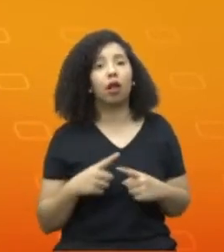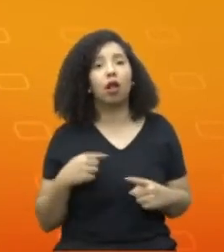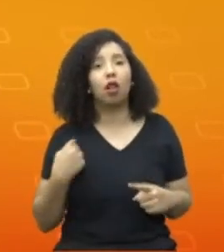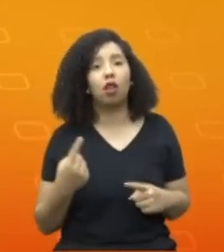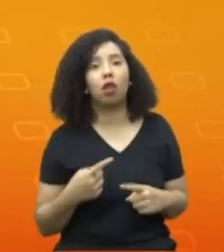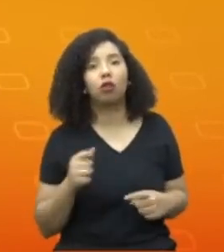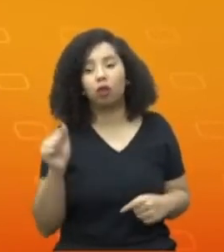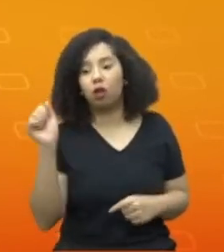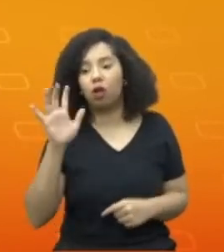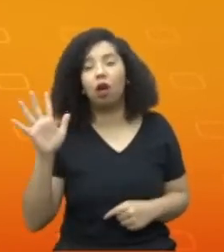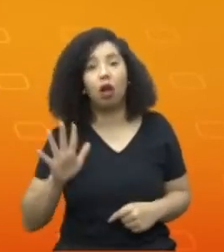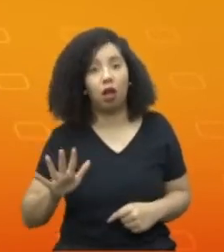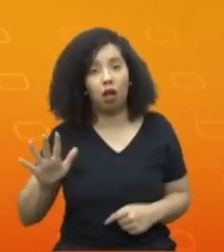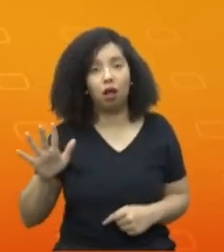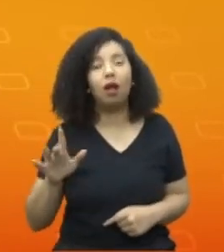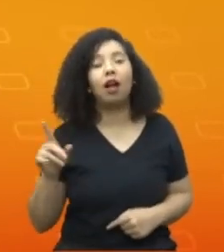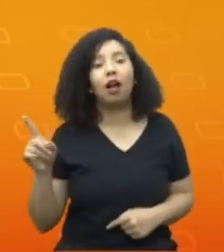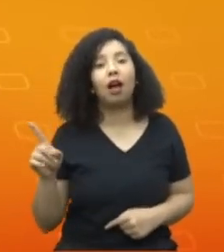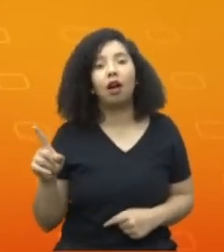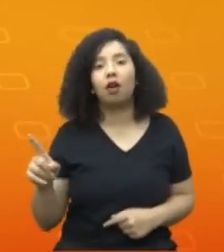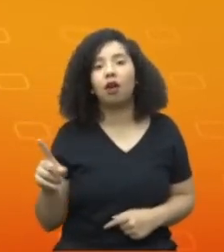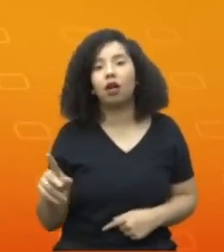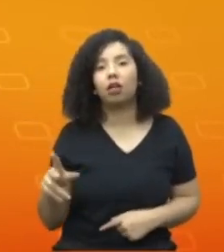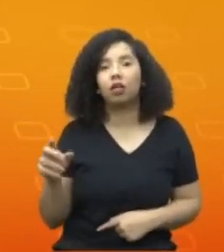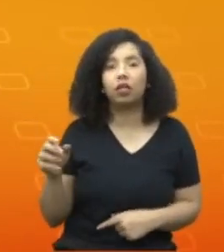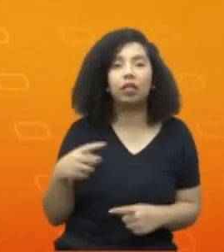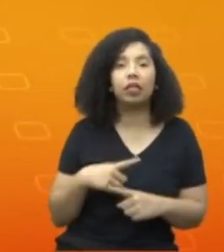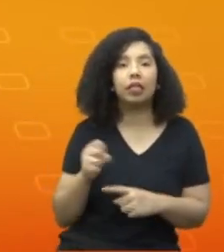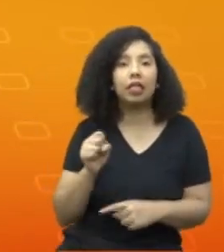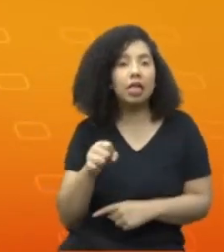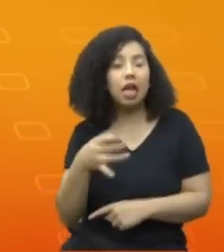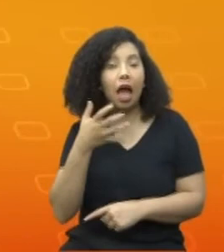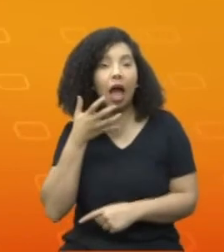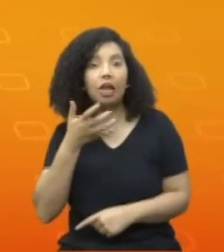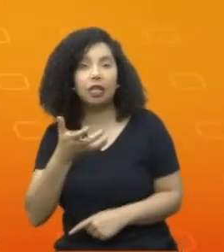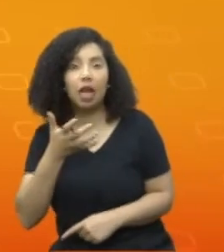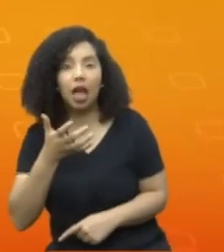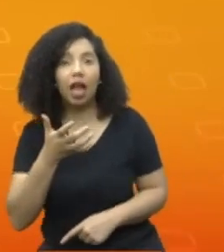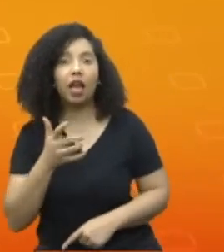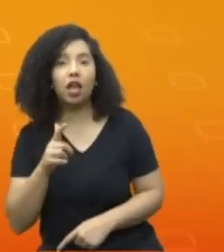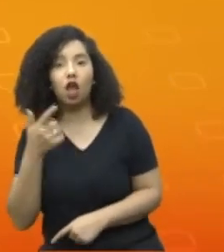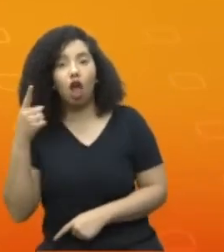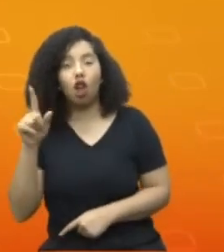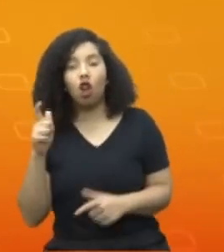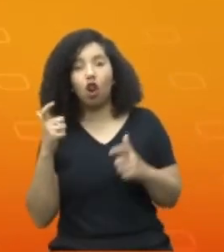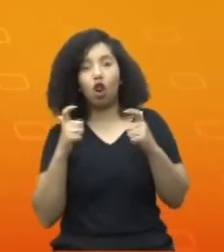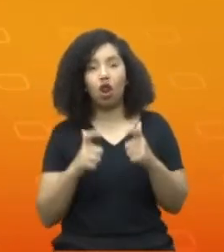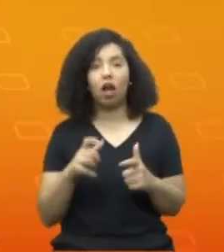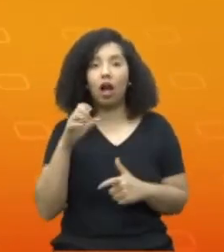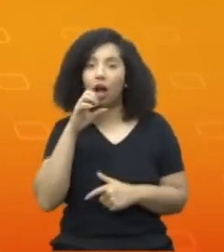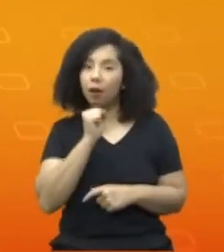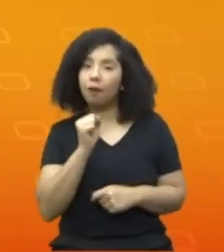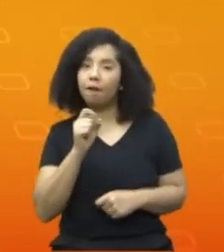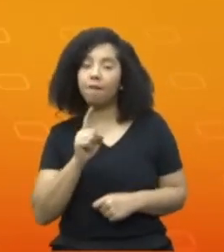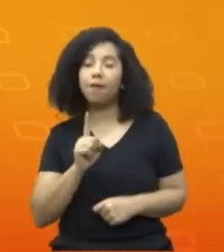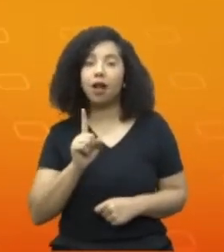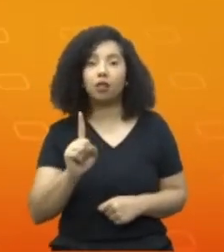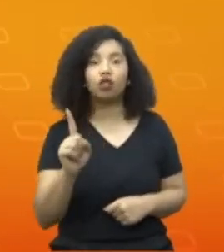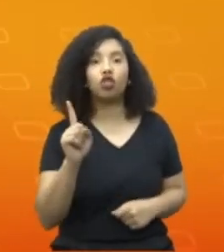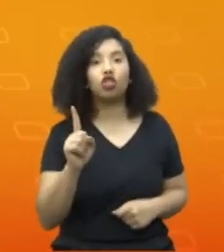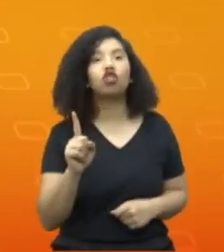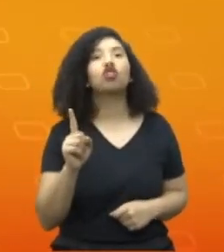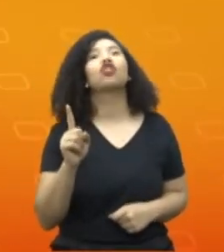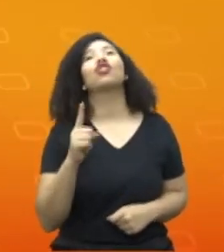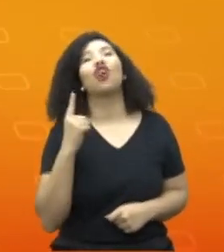era africano, quando se quer ir a algum lugar rápido, se vai sozinho, mas quando se quer ir longe,